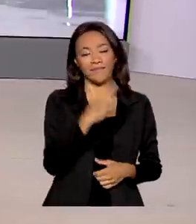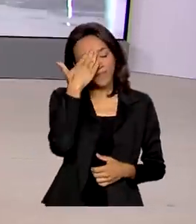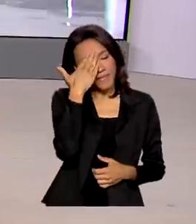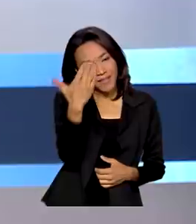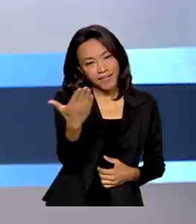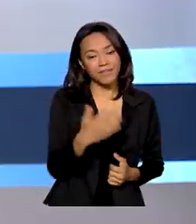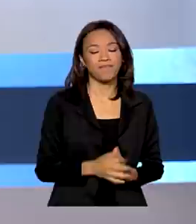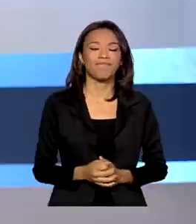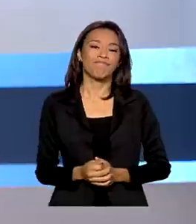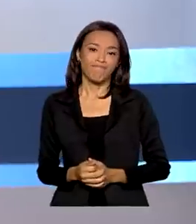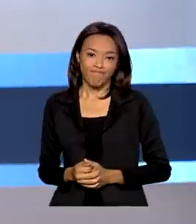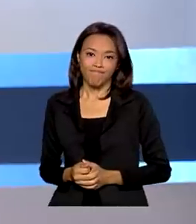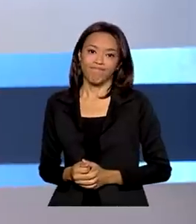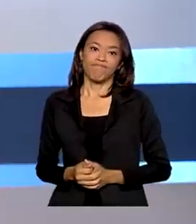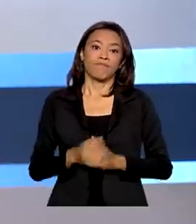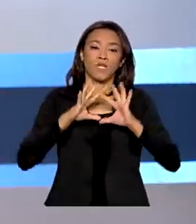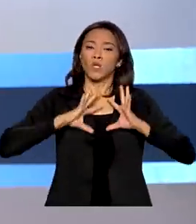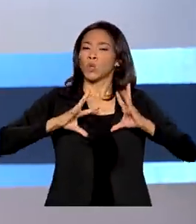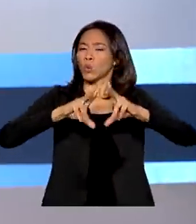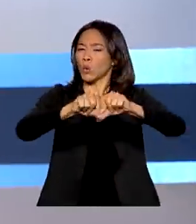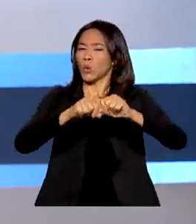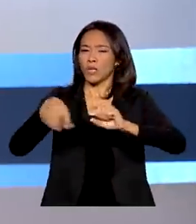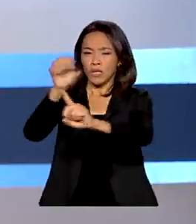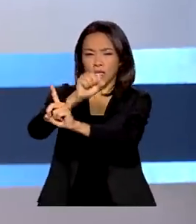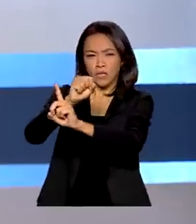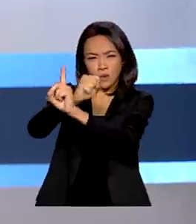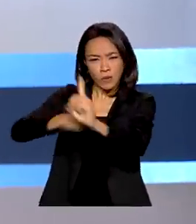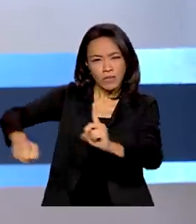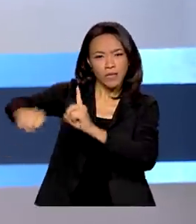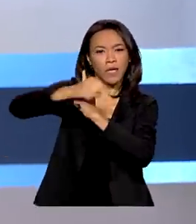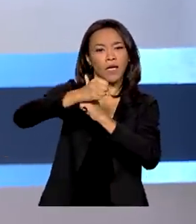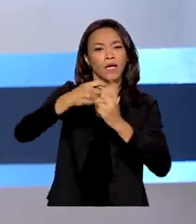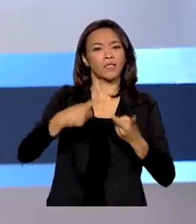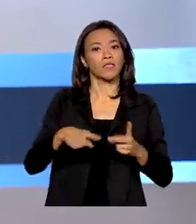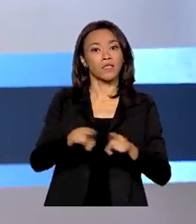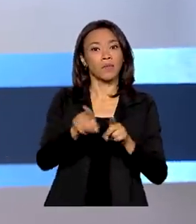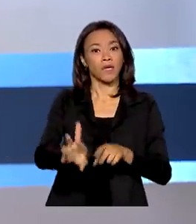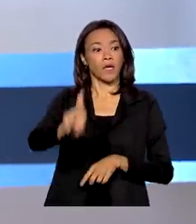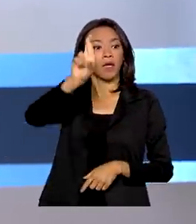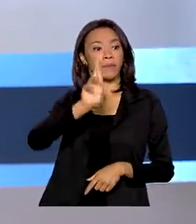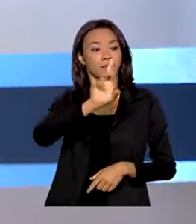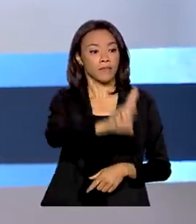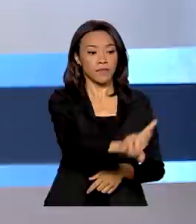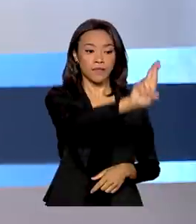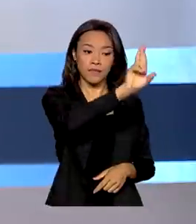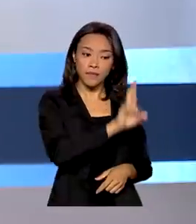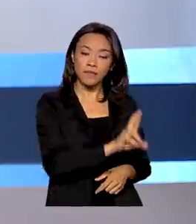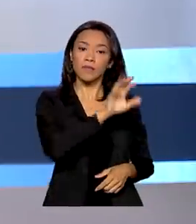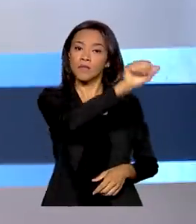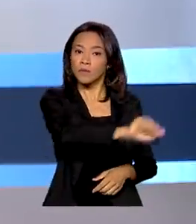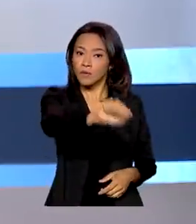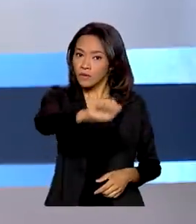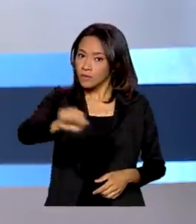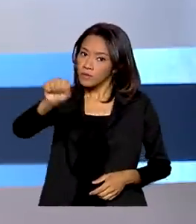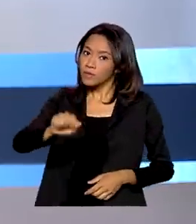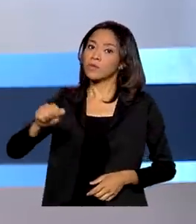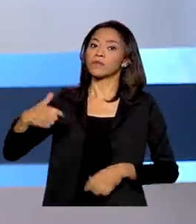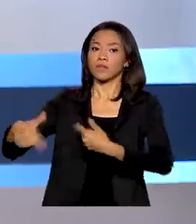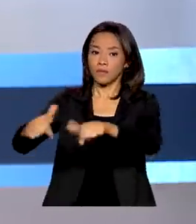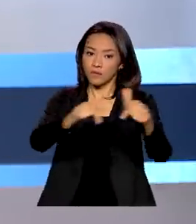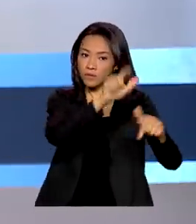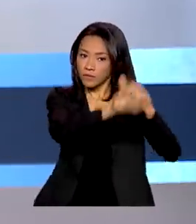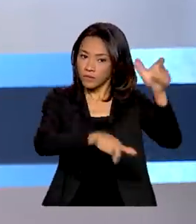informações. E olha, toda a sociedade, especialmente as representações de trabalhadores e empregadores, já tem